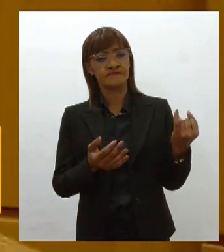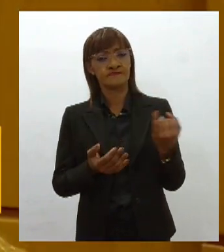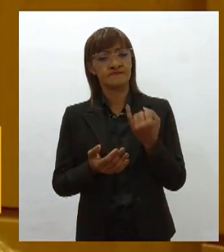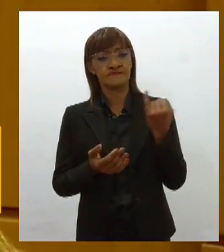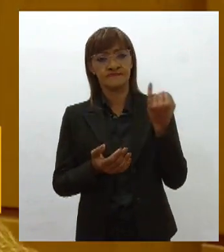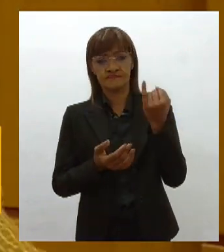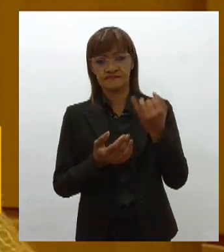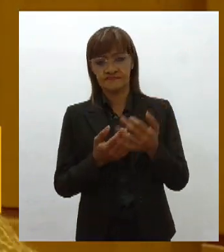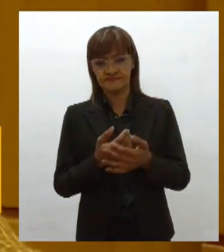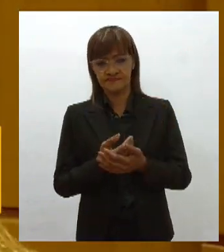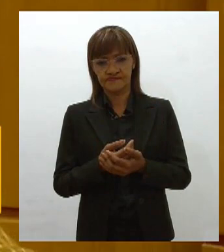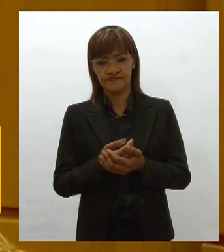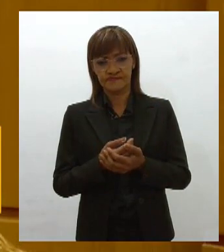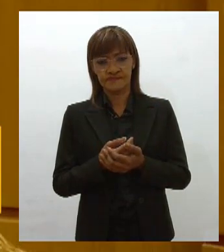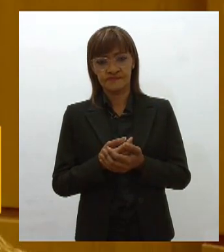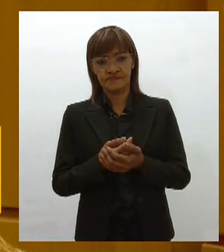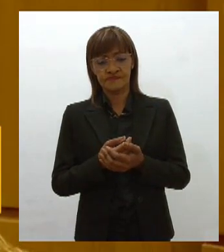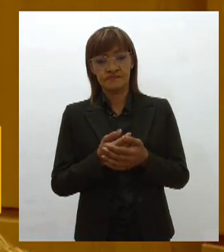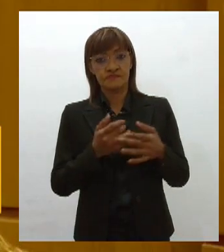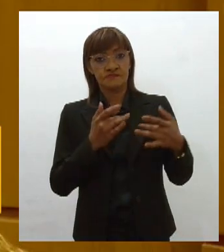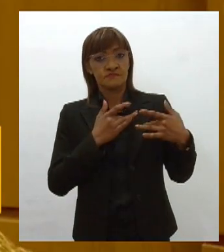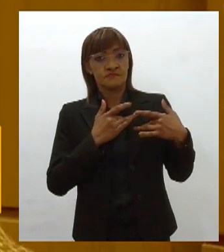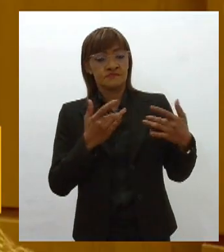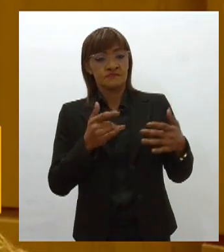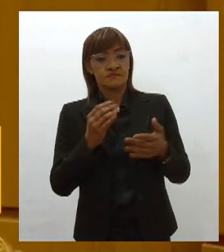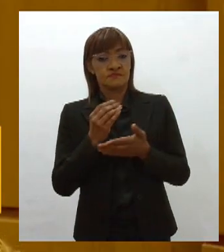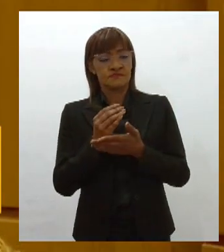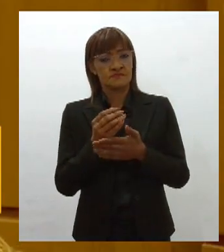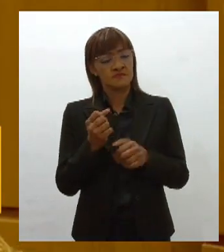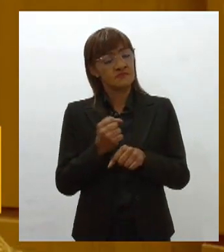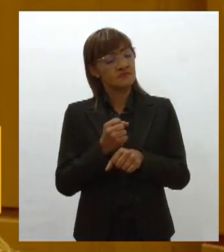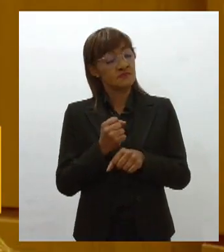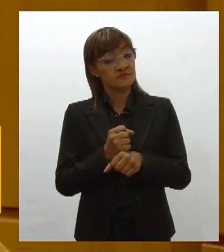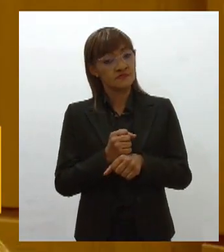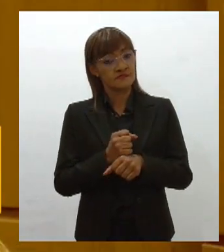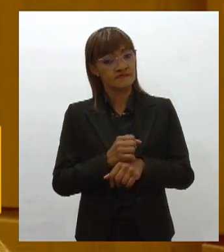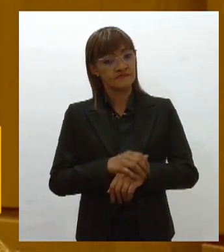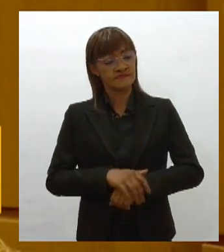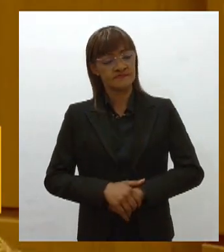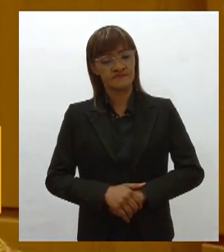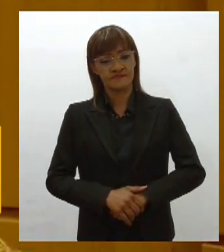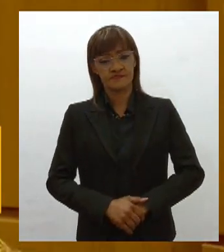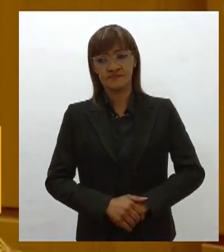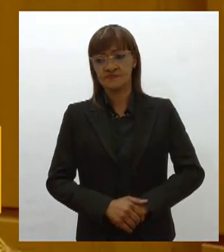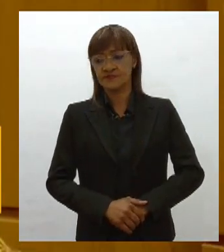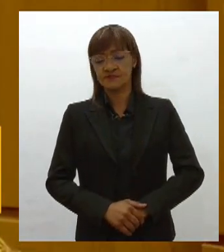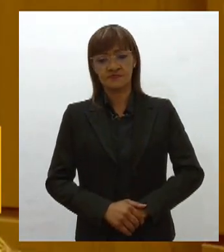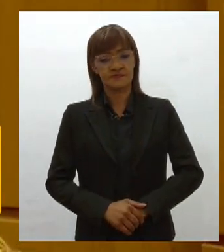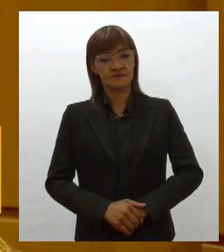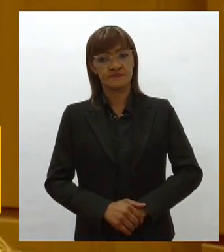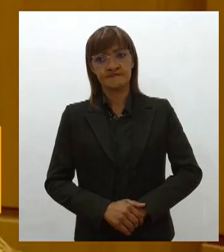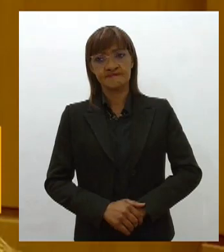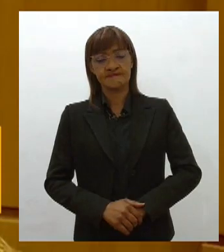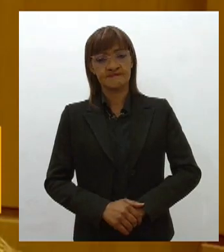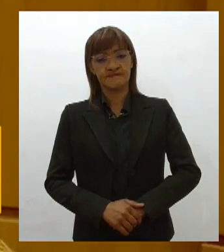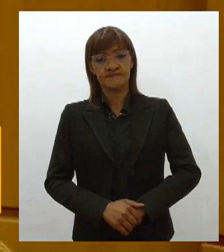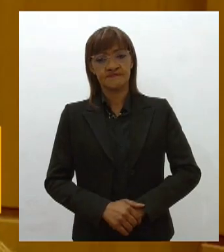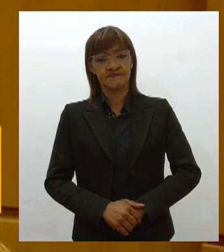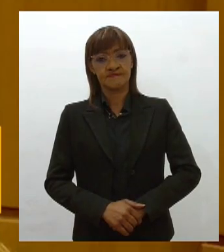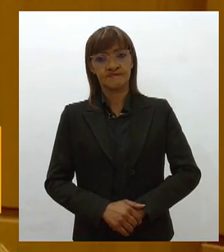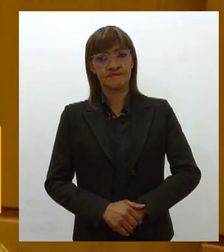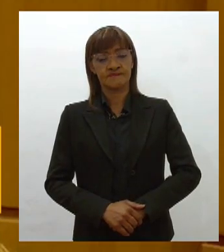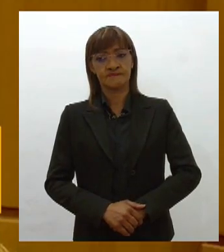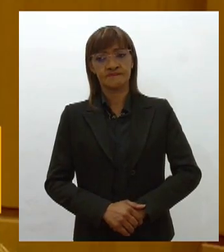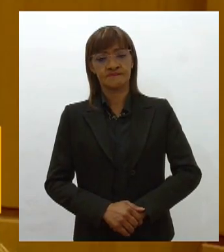dos parlamentares aplicados na construção do hospital. Na última sexta-feira, teve uma atividade dentro